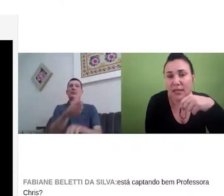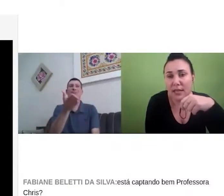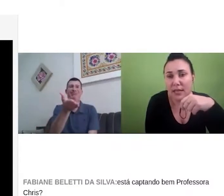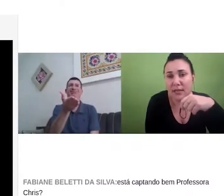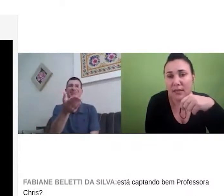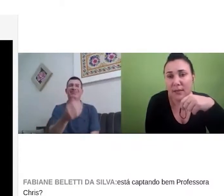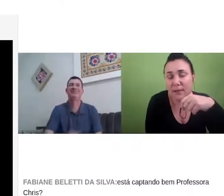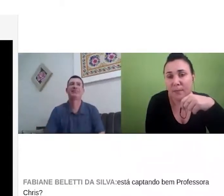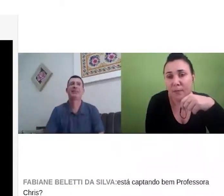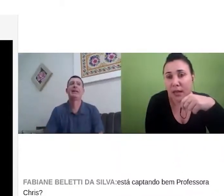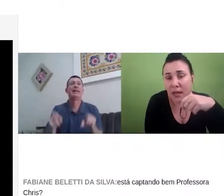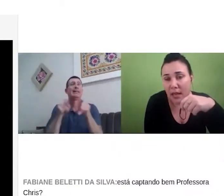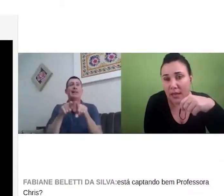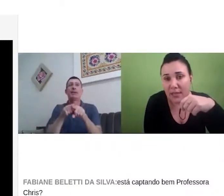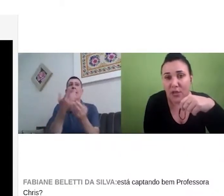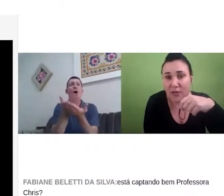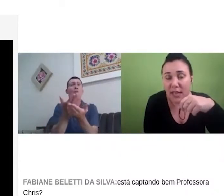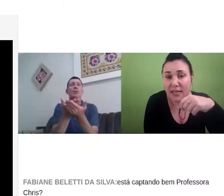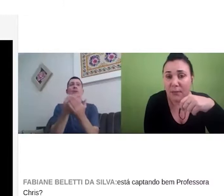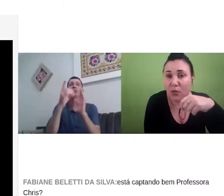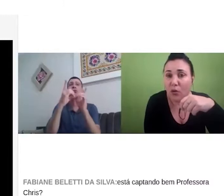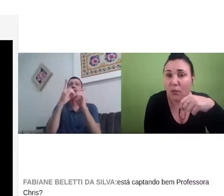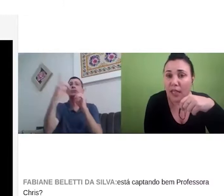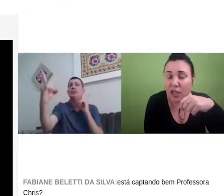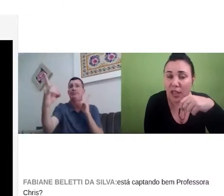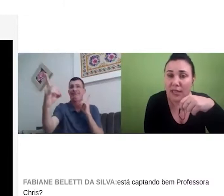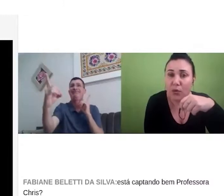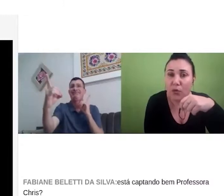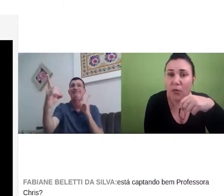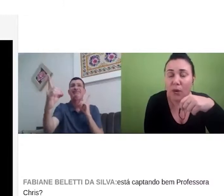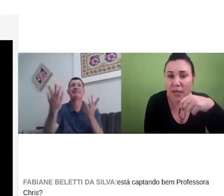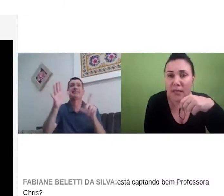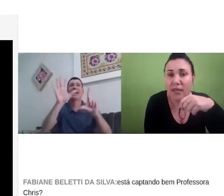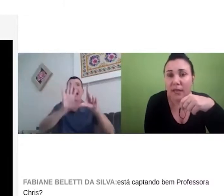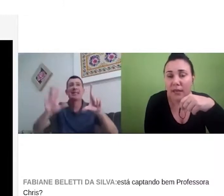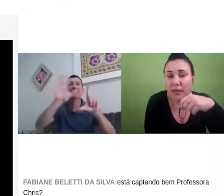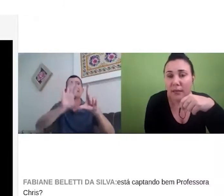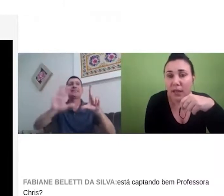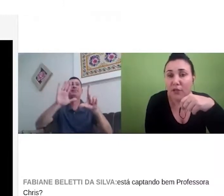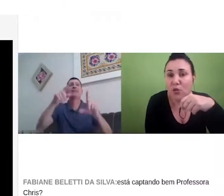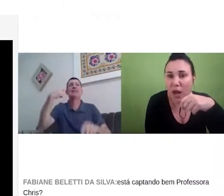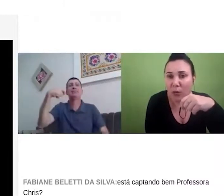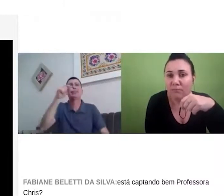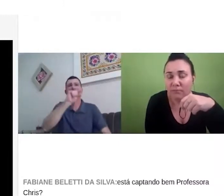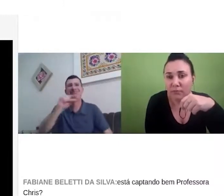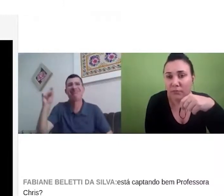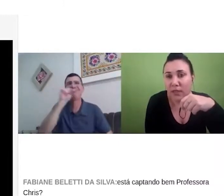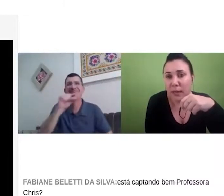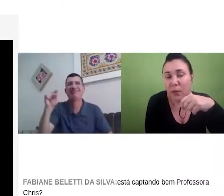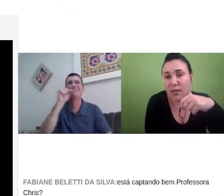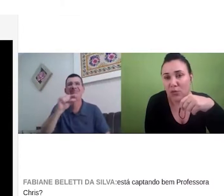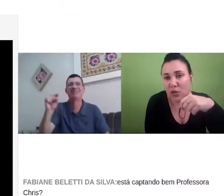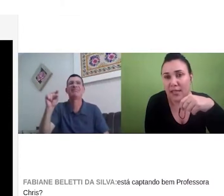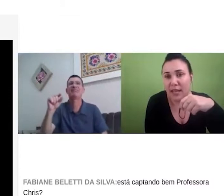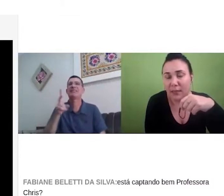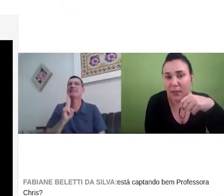essas, essas atividades sempre com alguma legenda, sempre com alguma coisa bem visual, né,